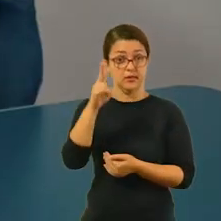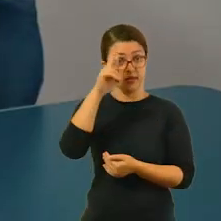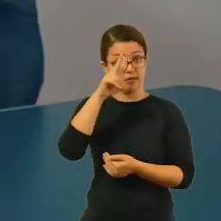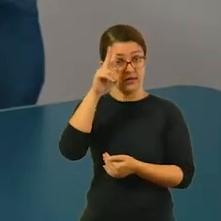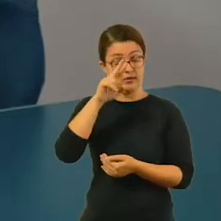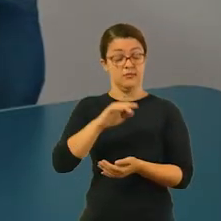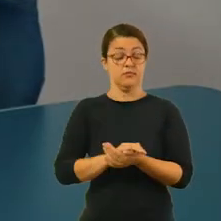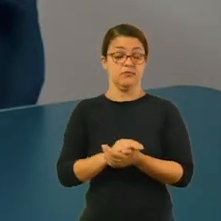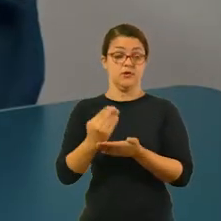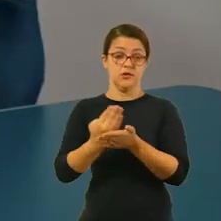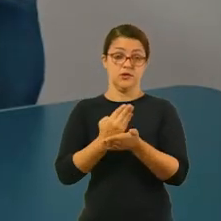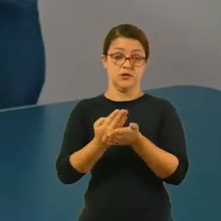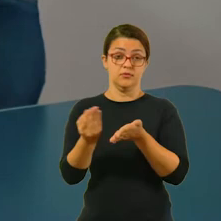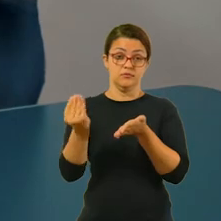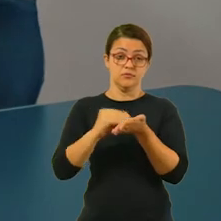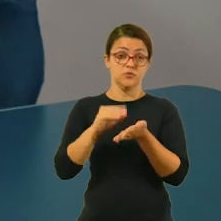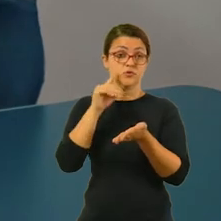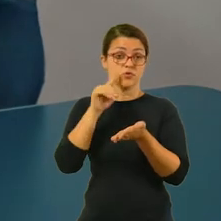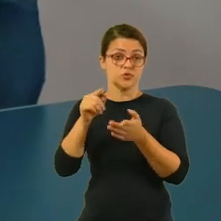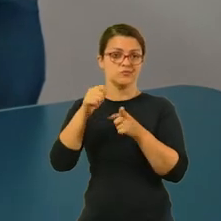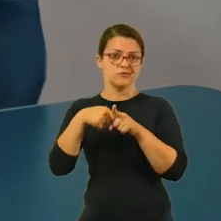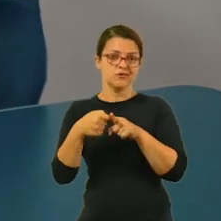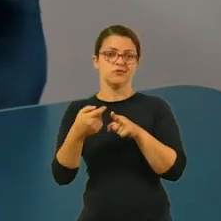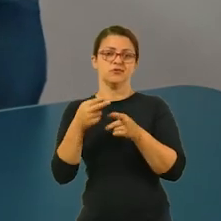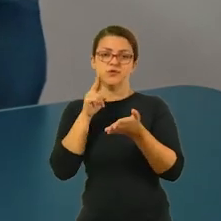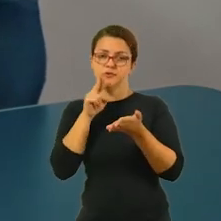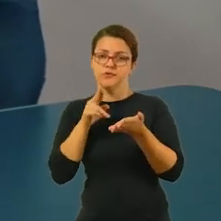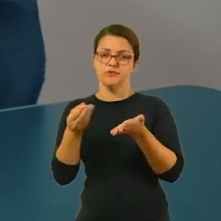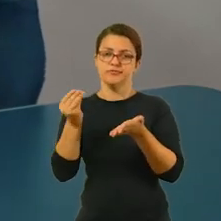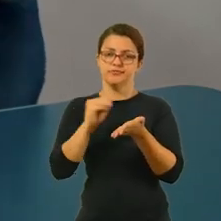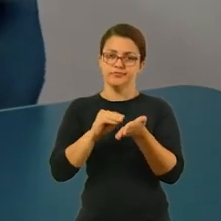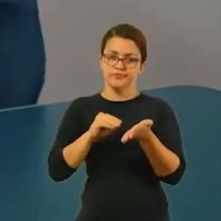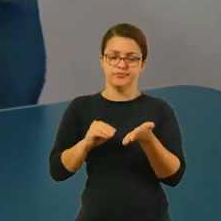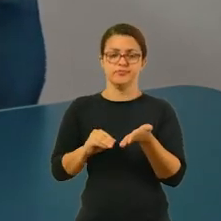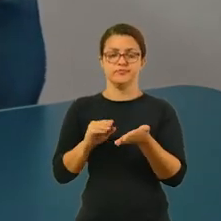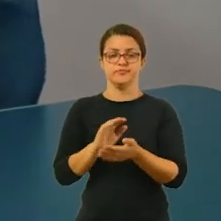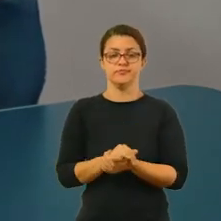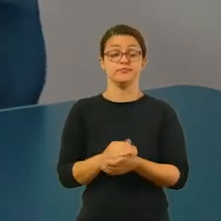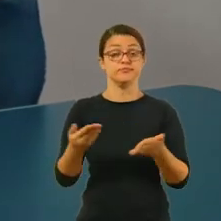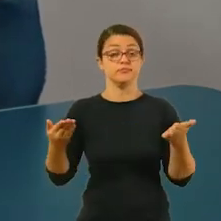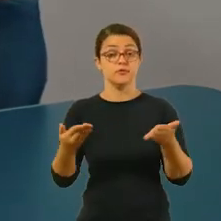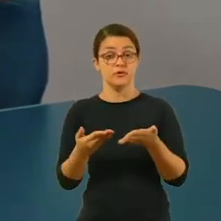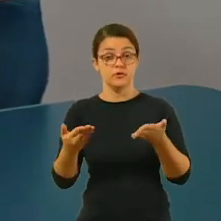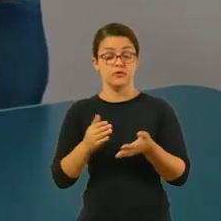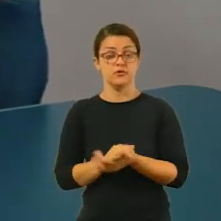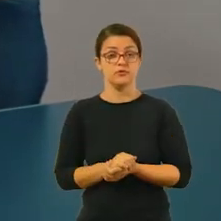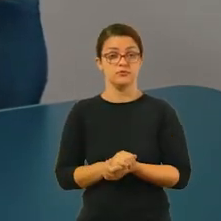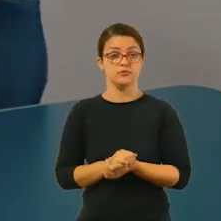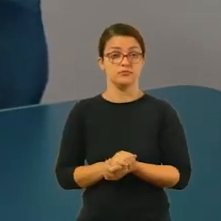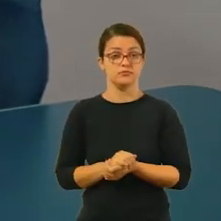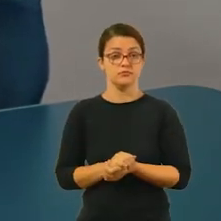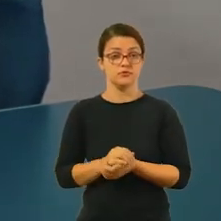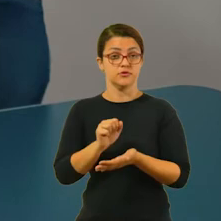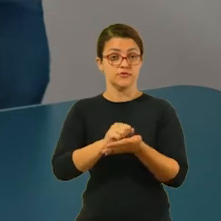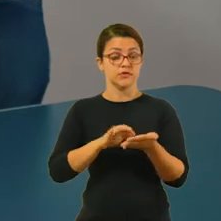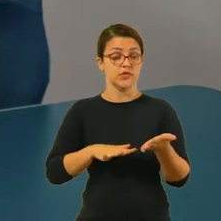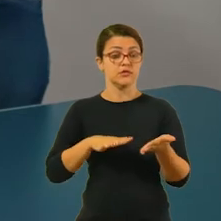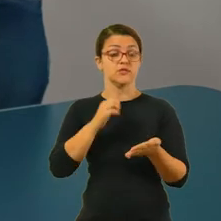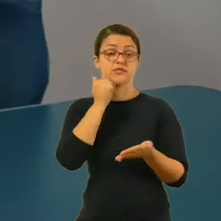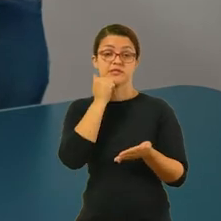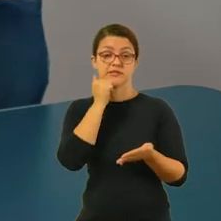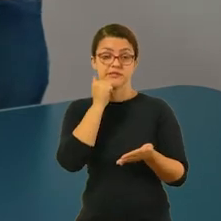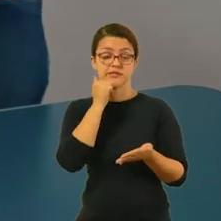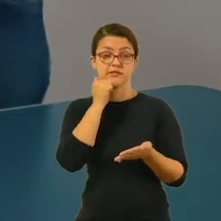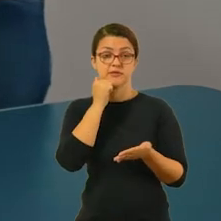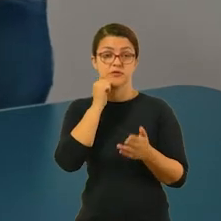Não esqueçam de fazer o registro e colocar a data que vocês estão realizando. Agora, nós vamos para ciências